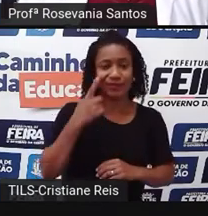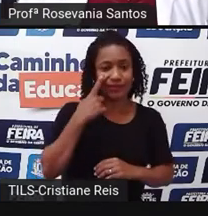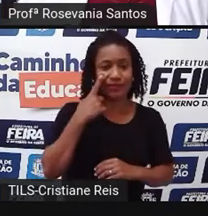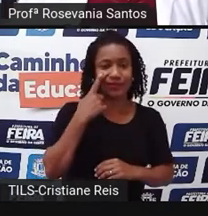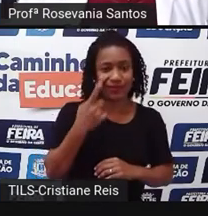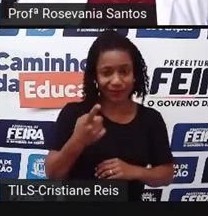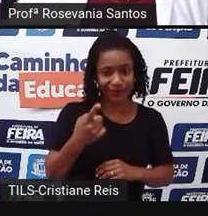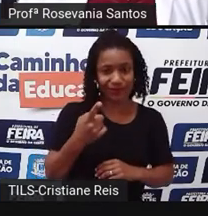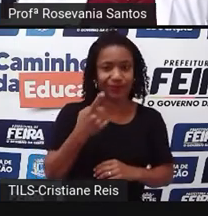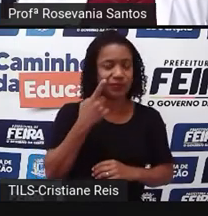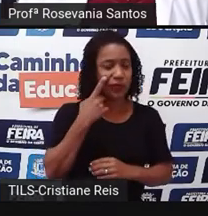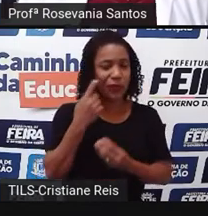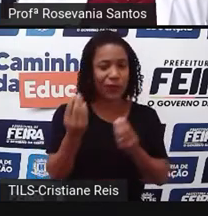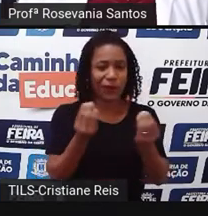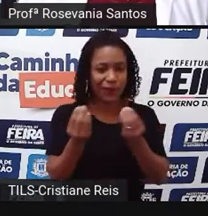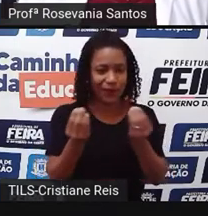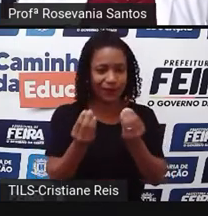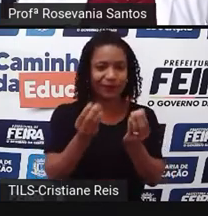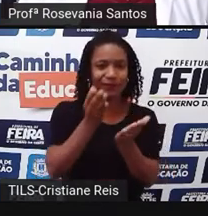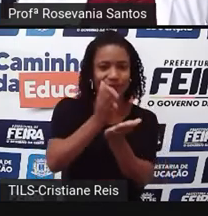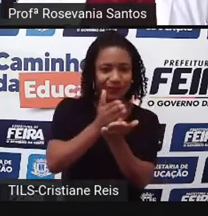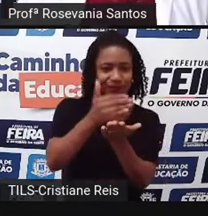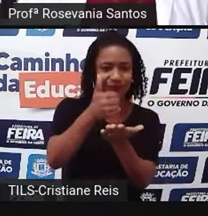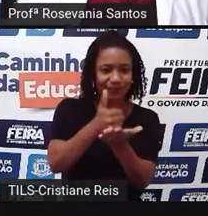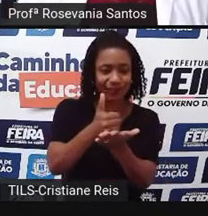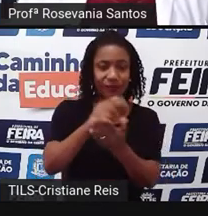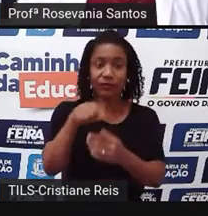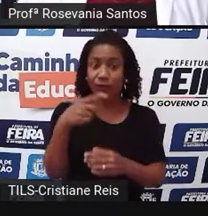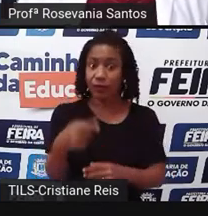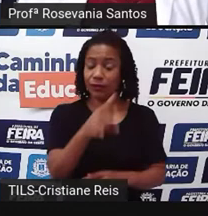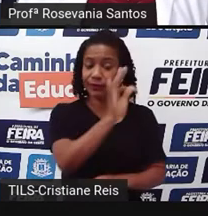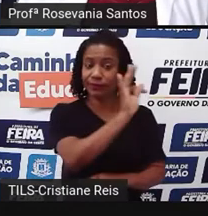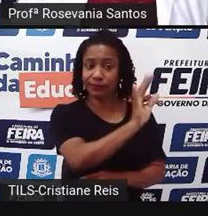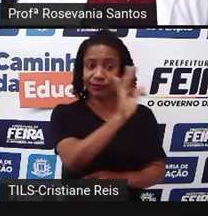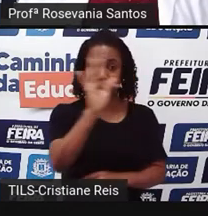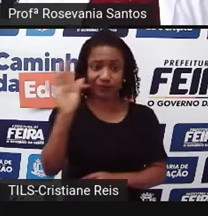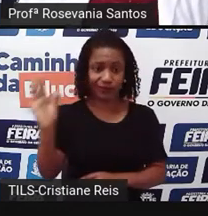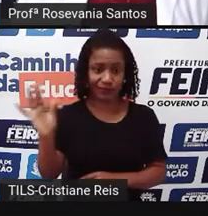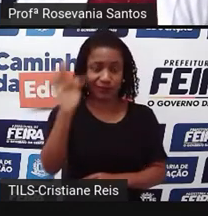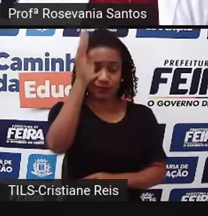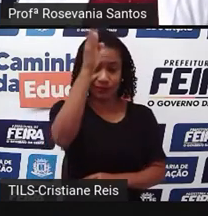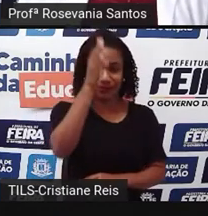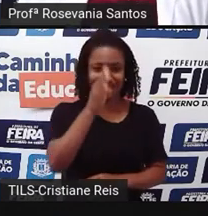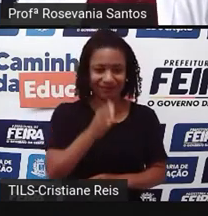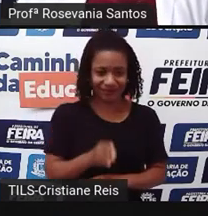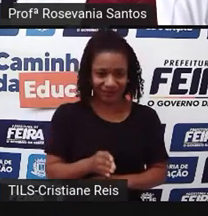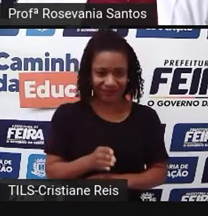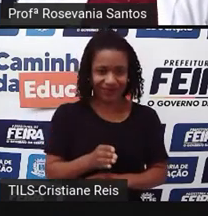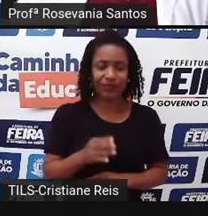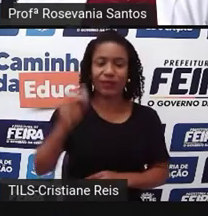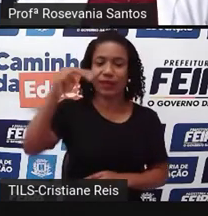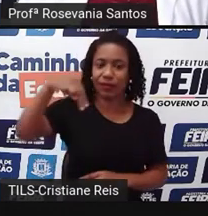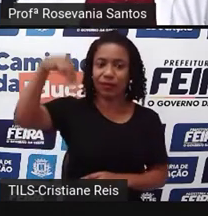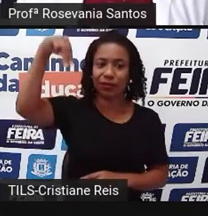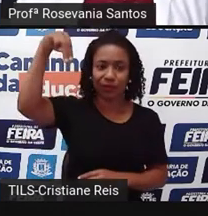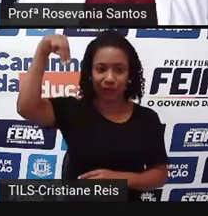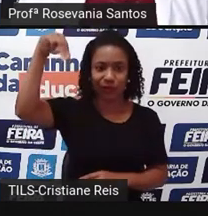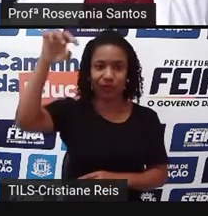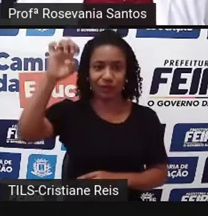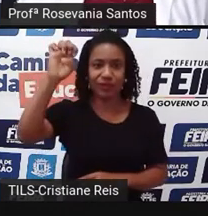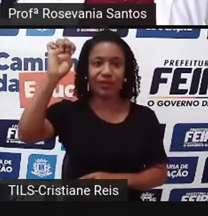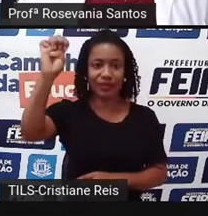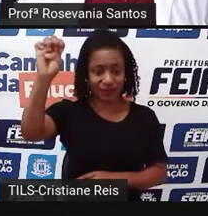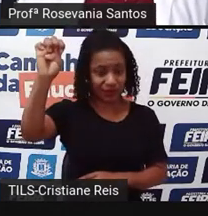da própria divisão do Tratado de Tordesilhas, que também ficou com a parte do litoral, nordeste teve também o seu